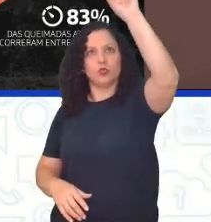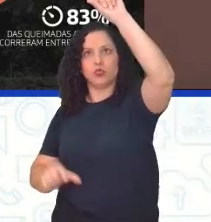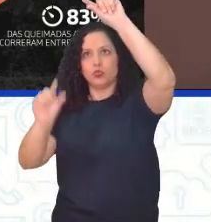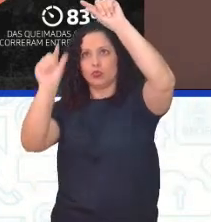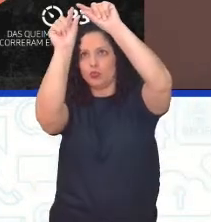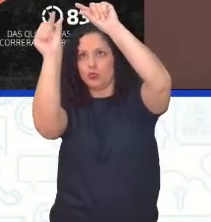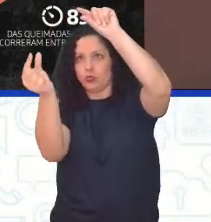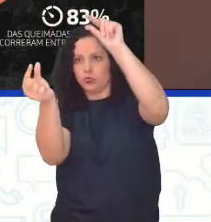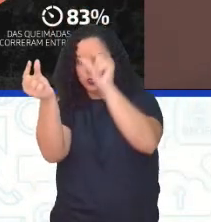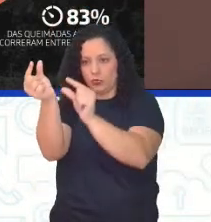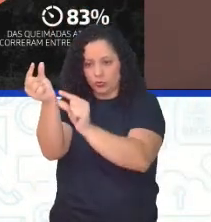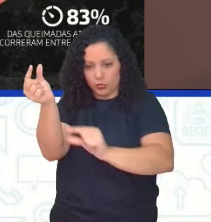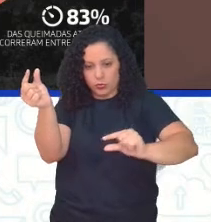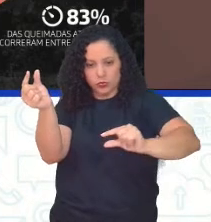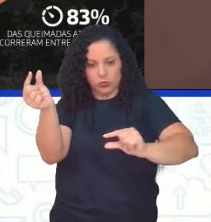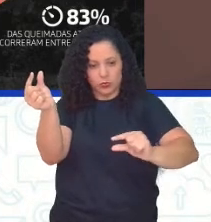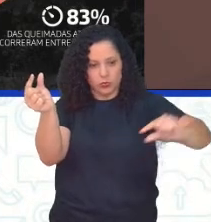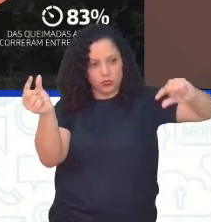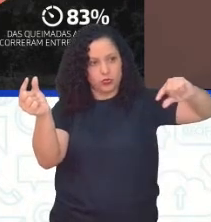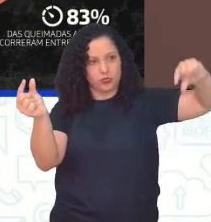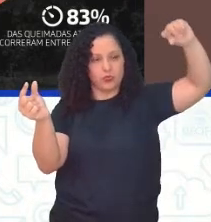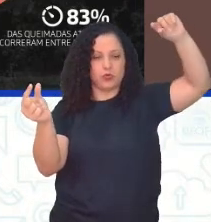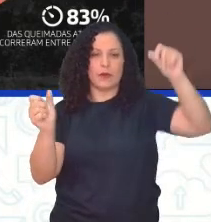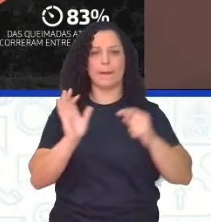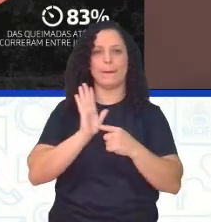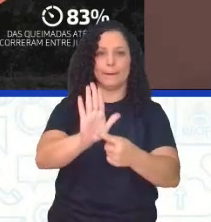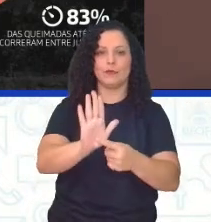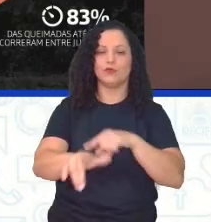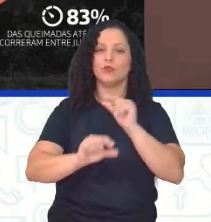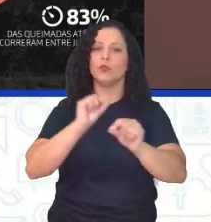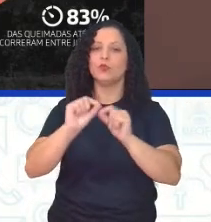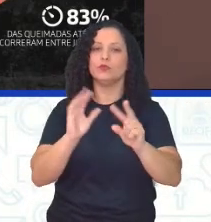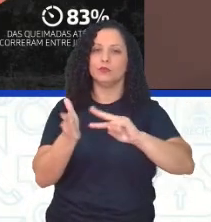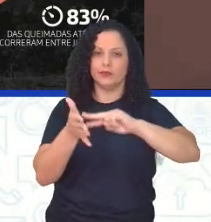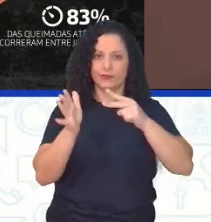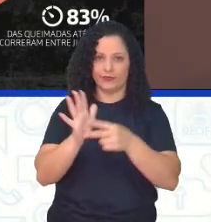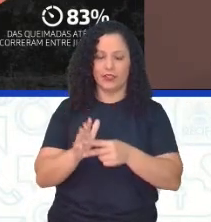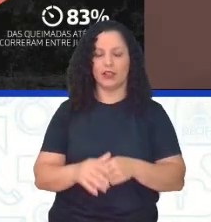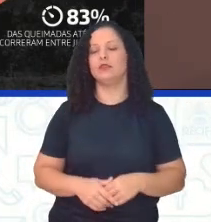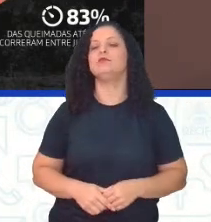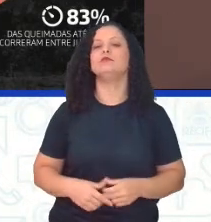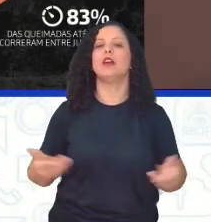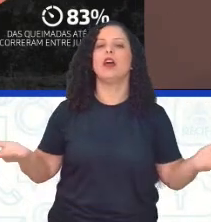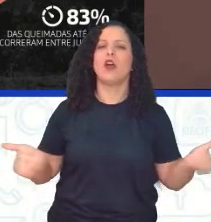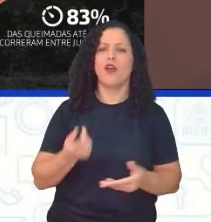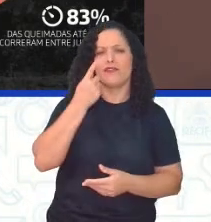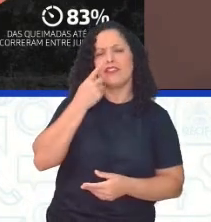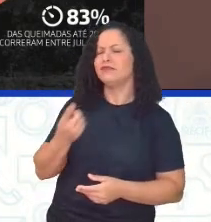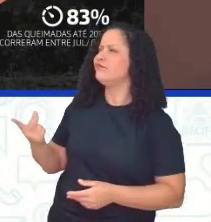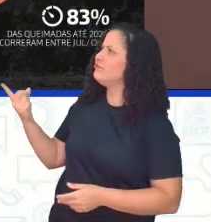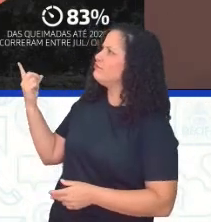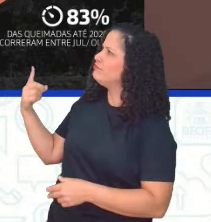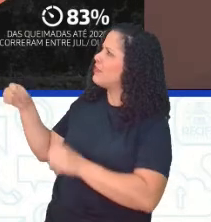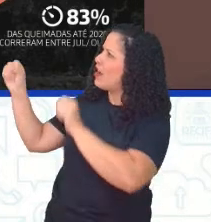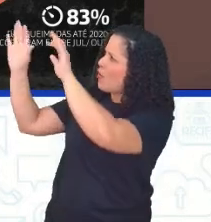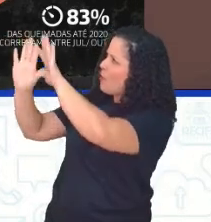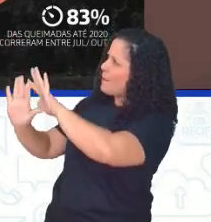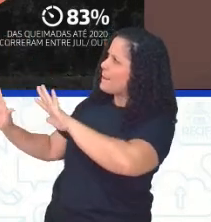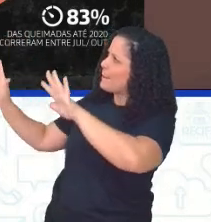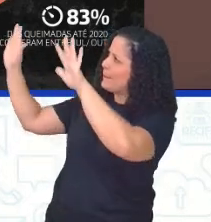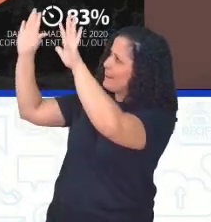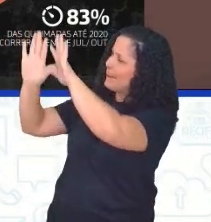referência à informação que está dentro aí, né? Ao lado do mapa. Então, primeiro, olhando o mapa, nós temos aí, em